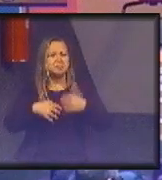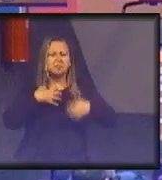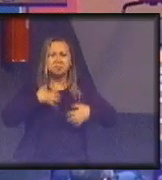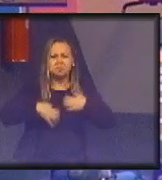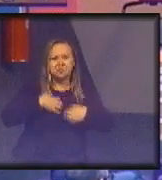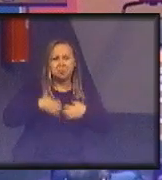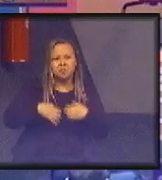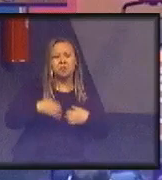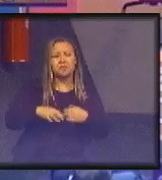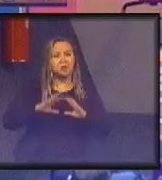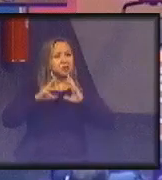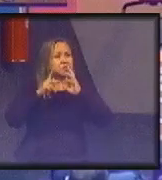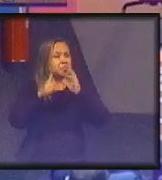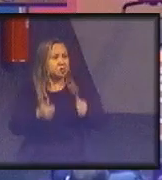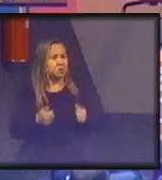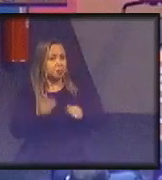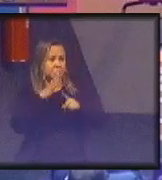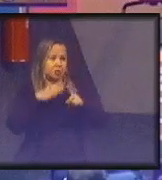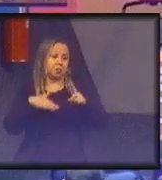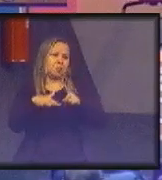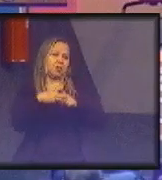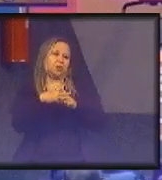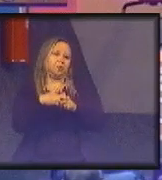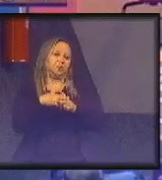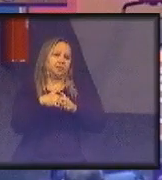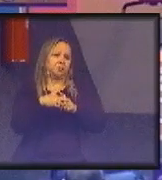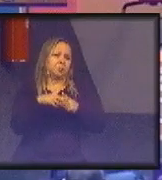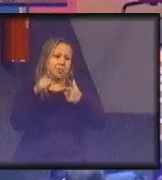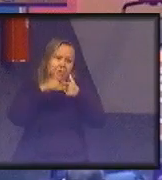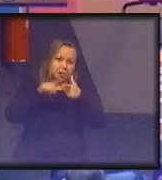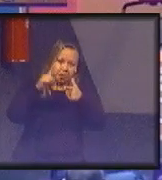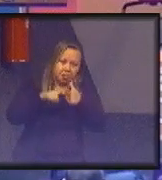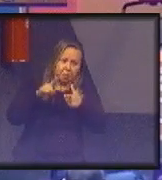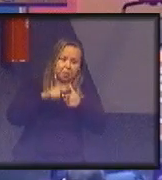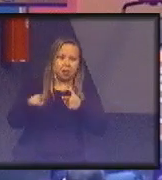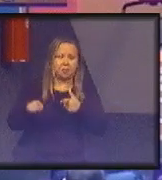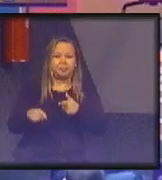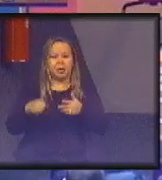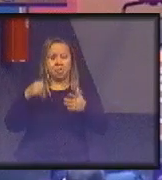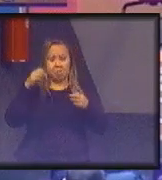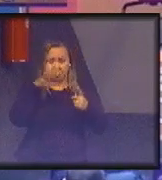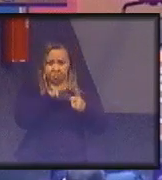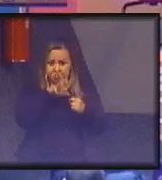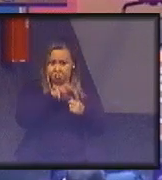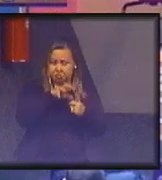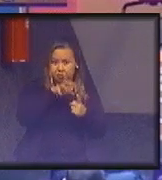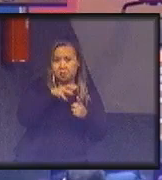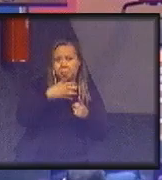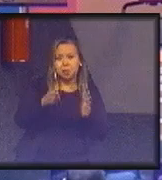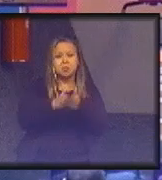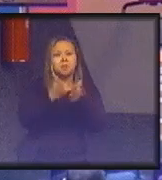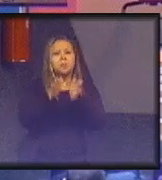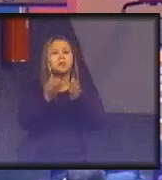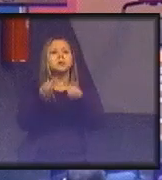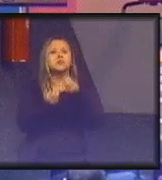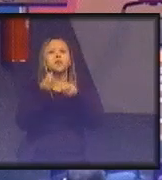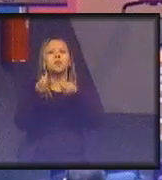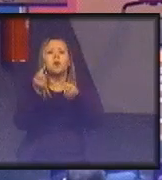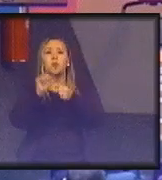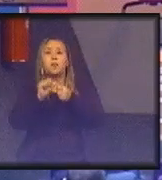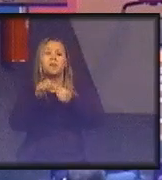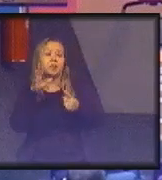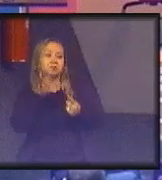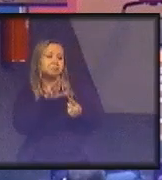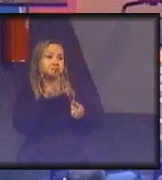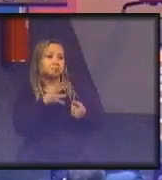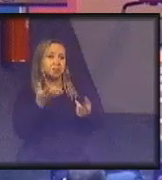estão todos na sociedade. Quer dizer, a questão de combate à pobreza. Como é que você faz o combate